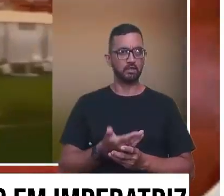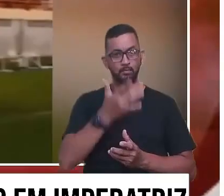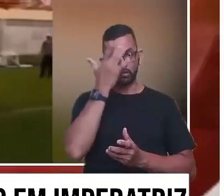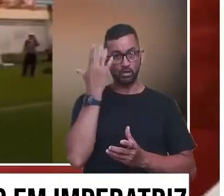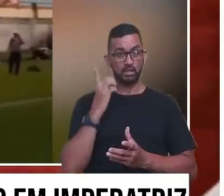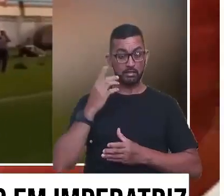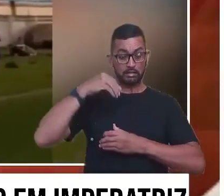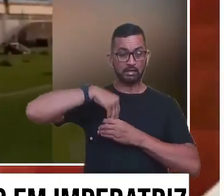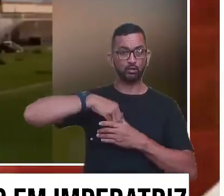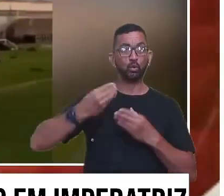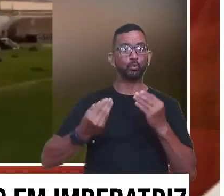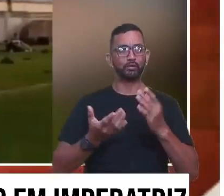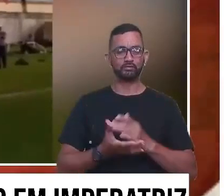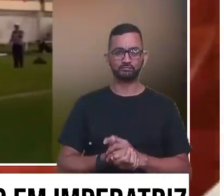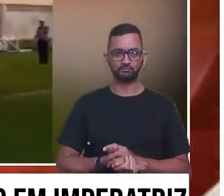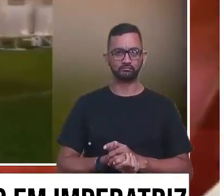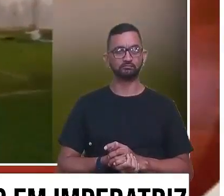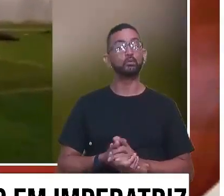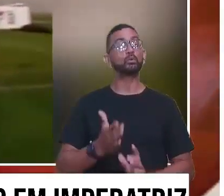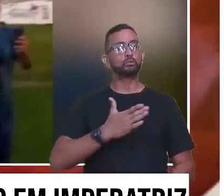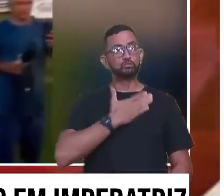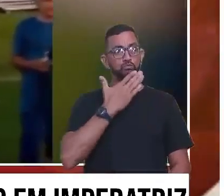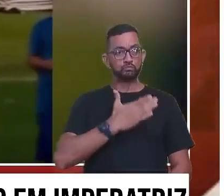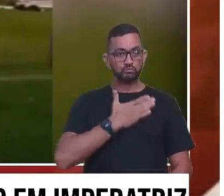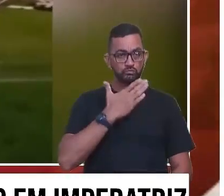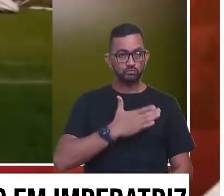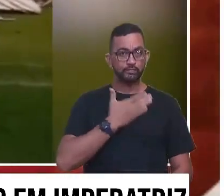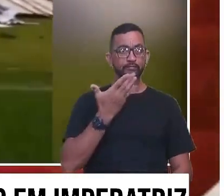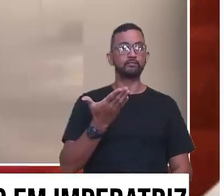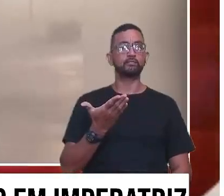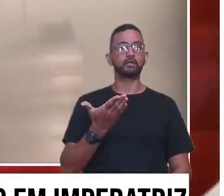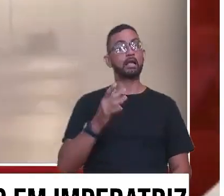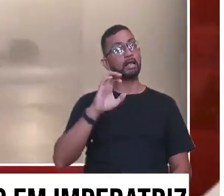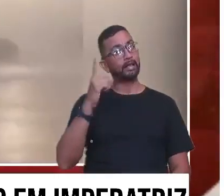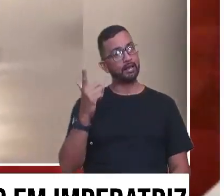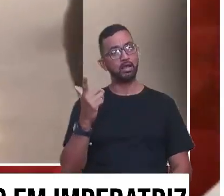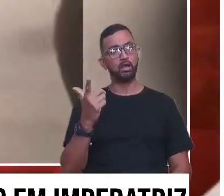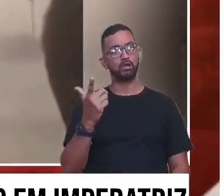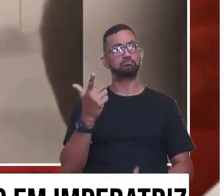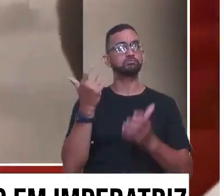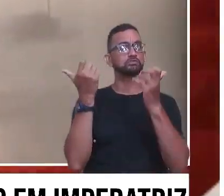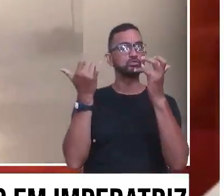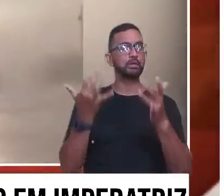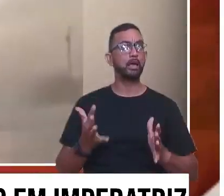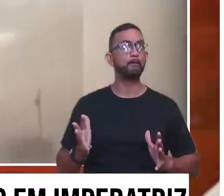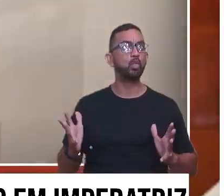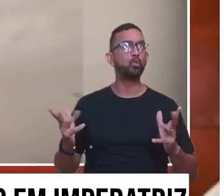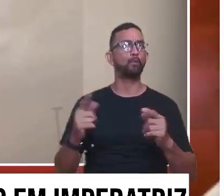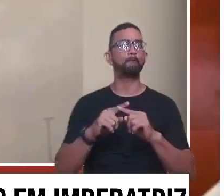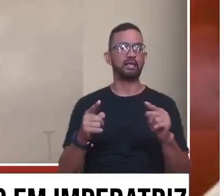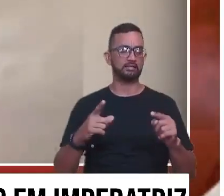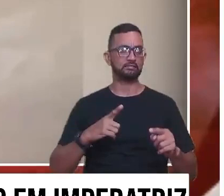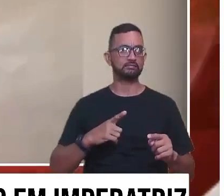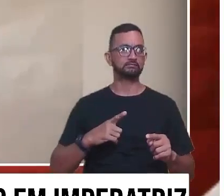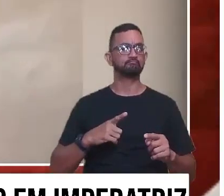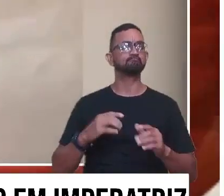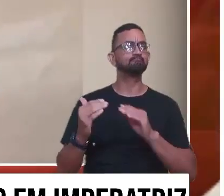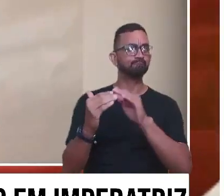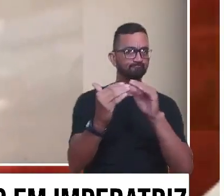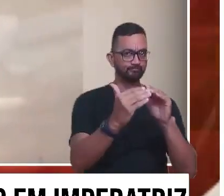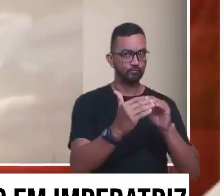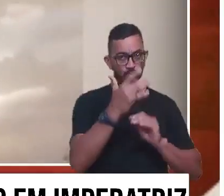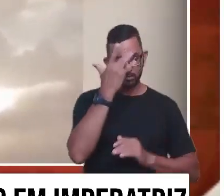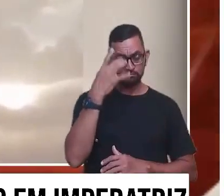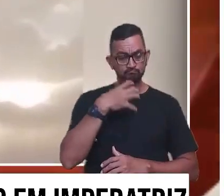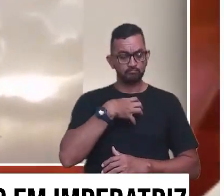situação para quem estava no estádio? Olha, Mônica, foi desesperador. Assim, claro que não dá para falar por todo mundo, mas eu tenho certeza,